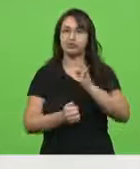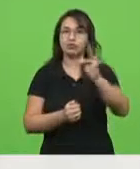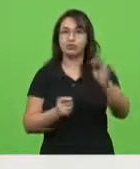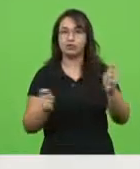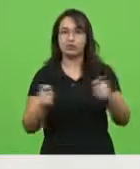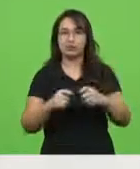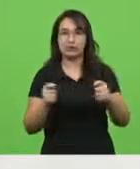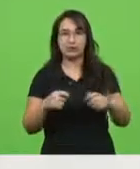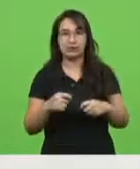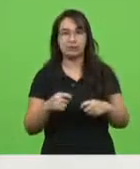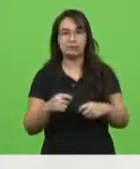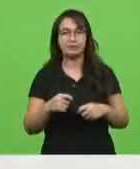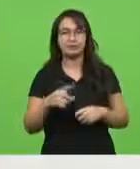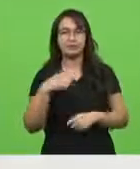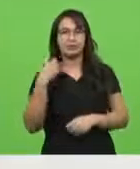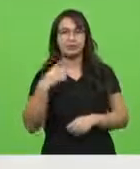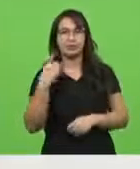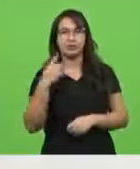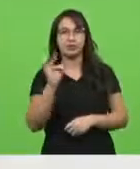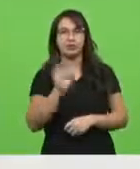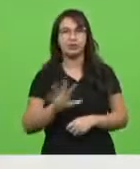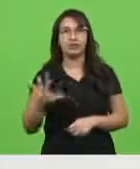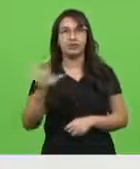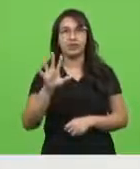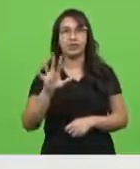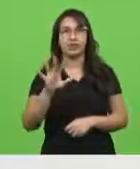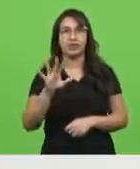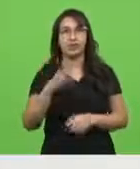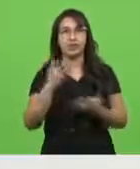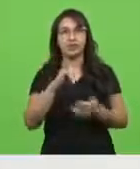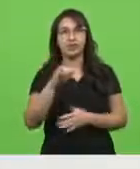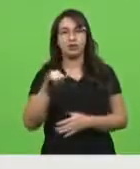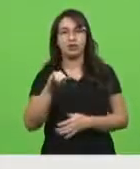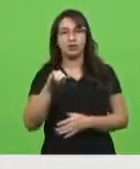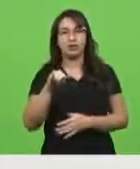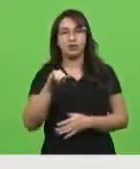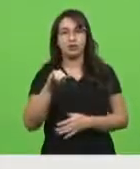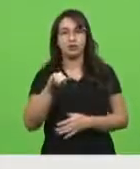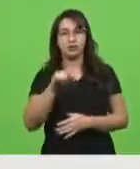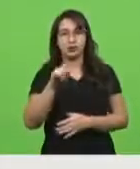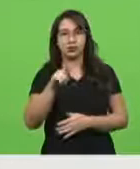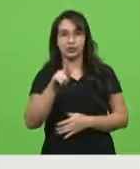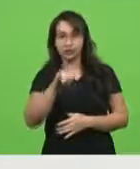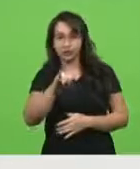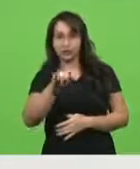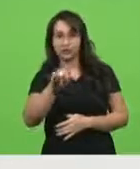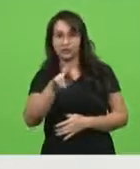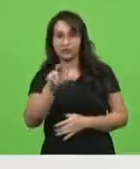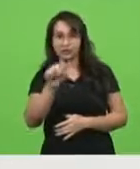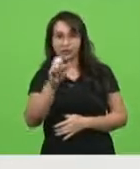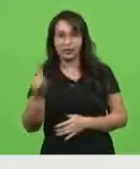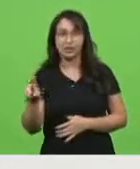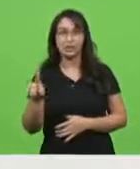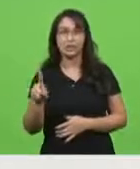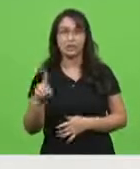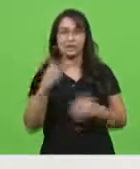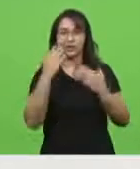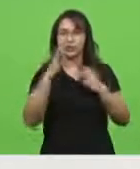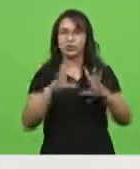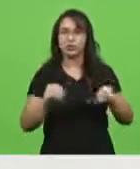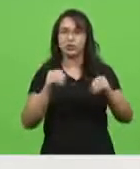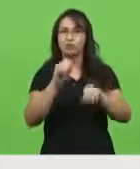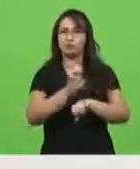vocês. Deputado Federal pelo Rio Grande do Norte, General Girão. Quero agradecer a todos os deputados federais que nos